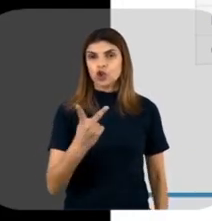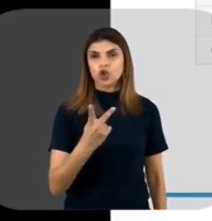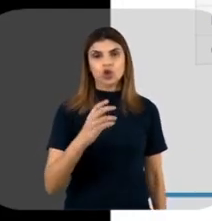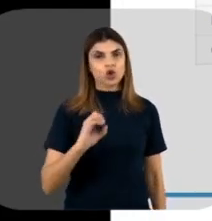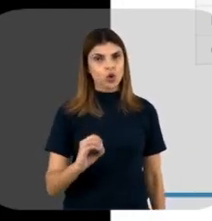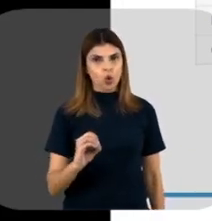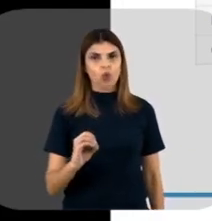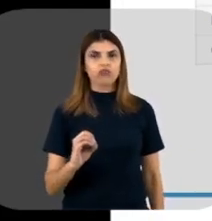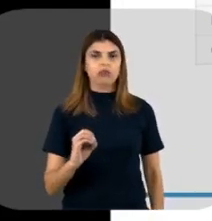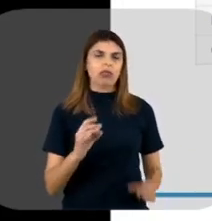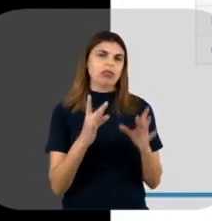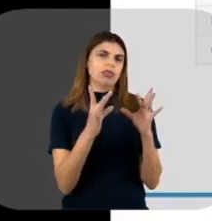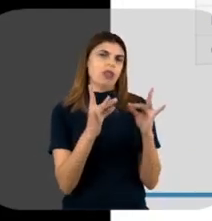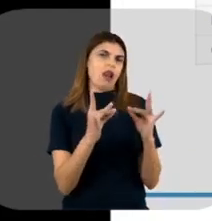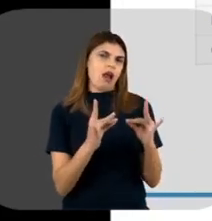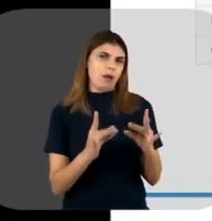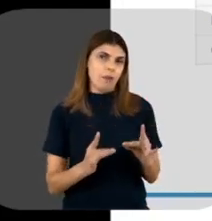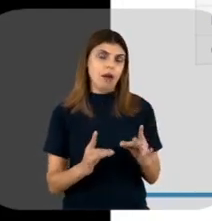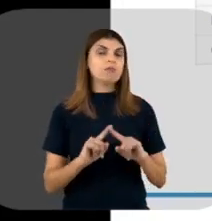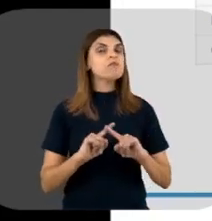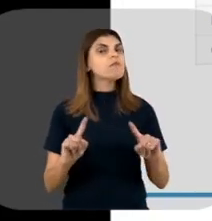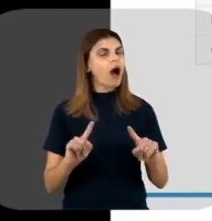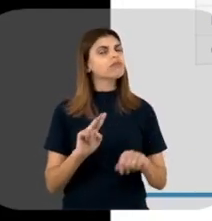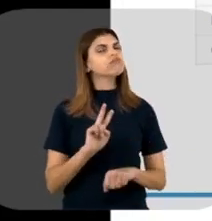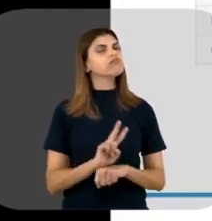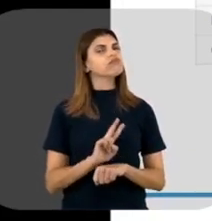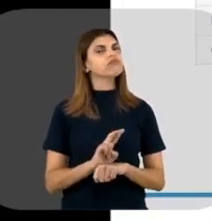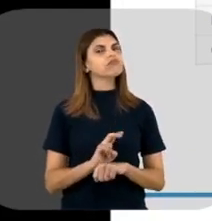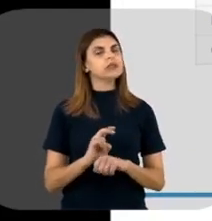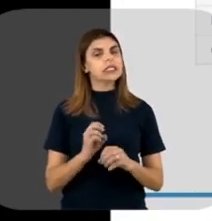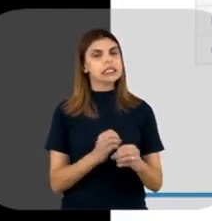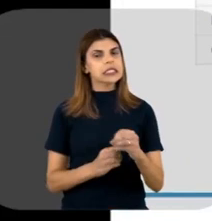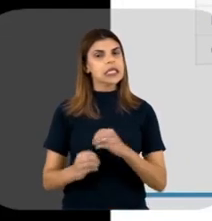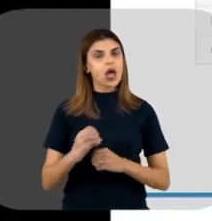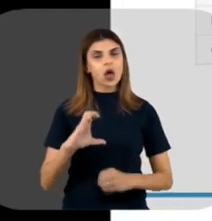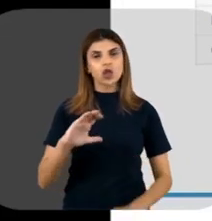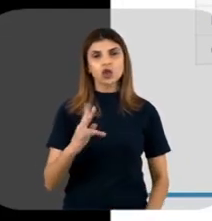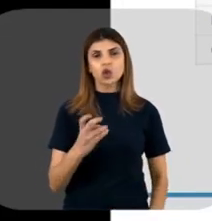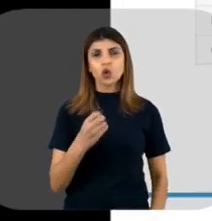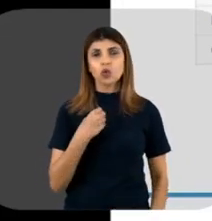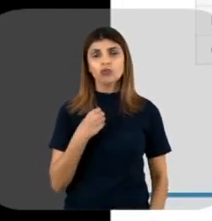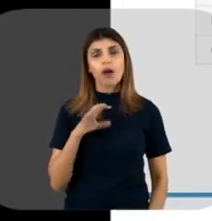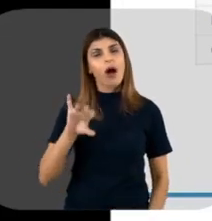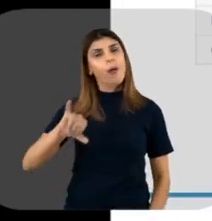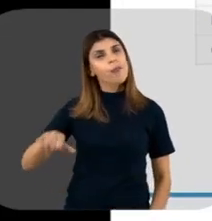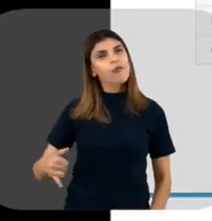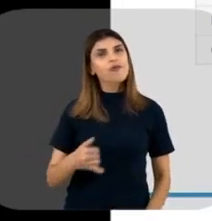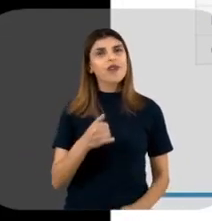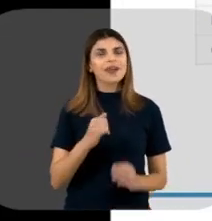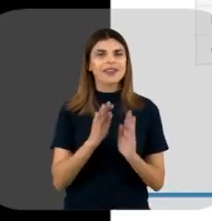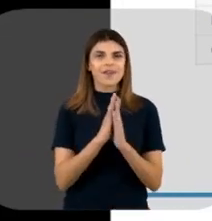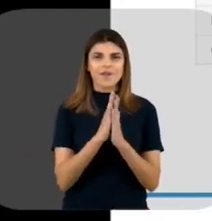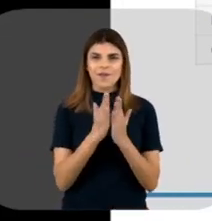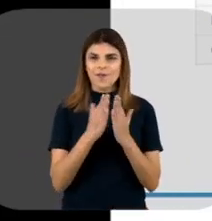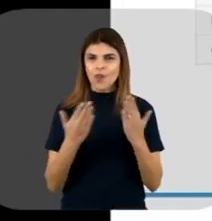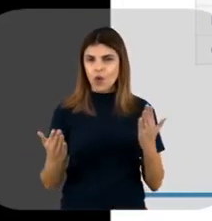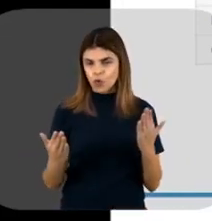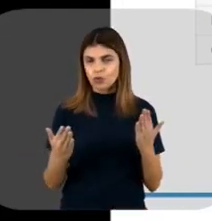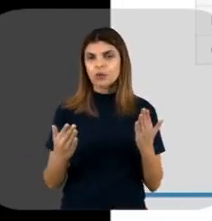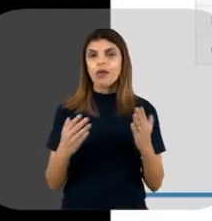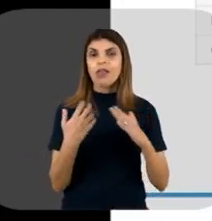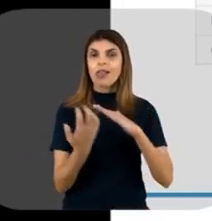né? Ele não entra nesse nível de detalhamento aqui. Mas provavelmente célula show. Eu peguei esse folderzinho aqui dessa empresa,